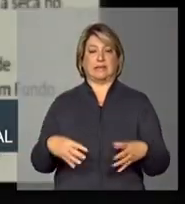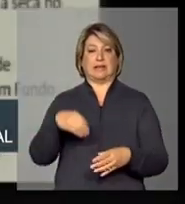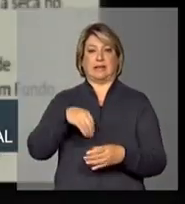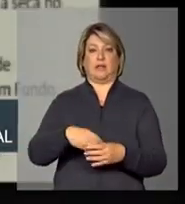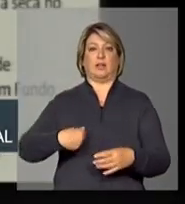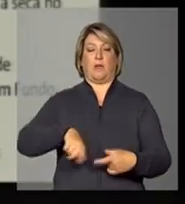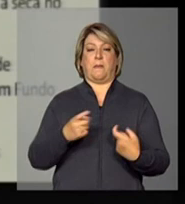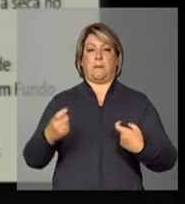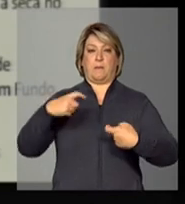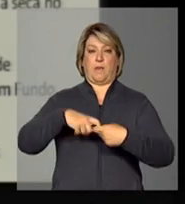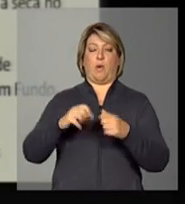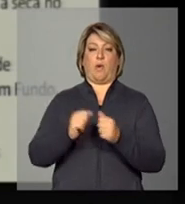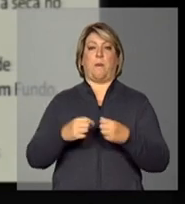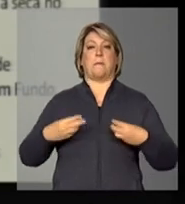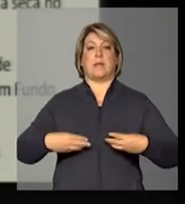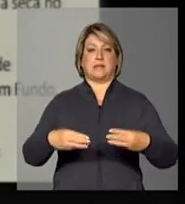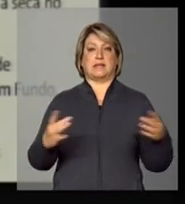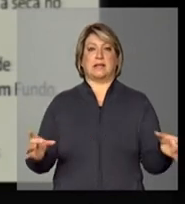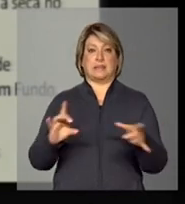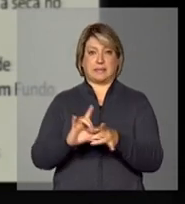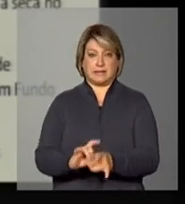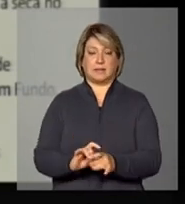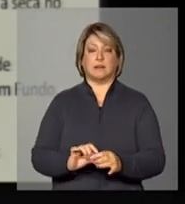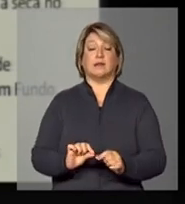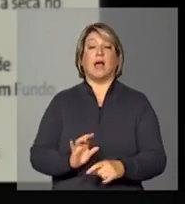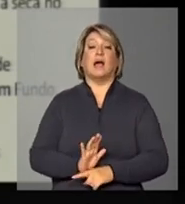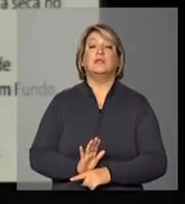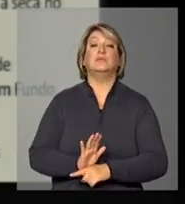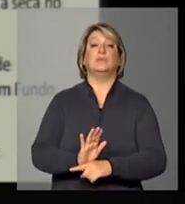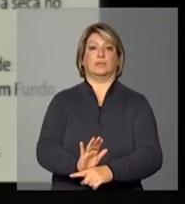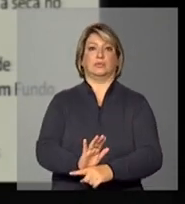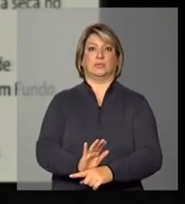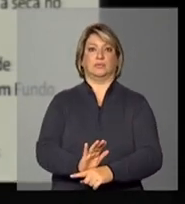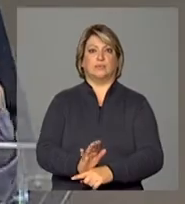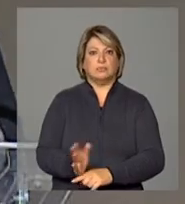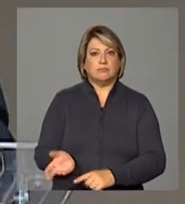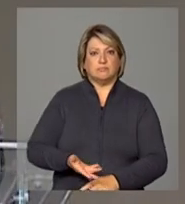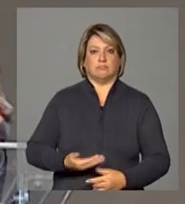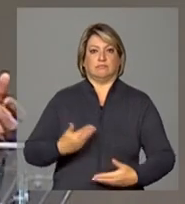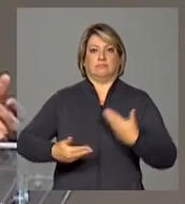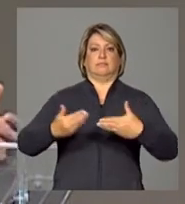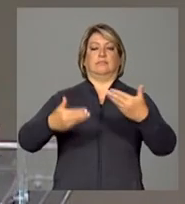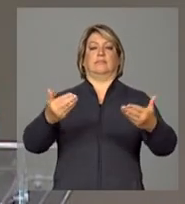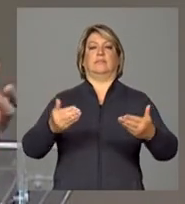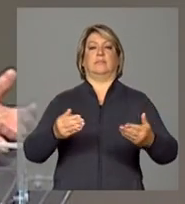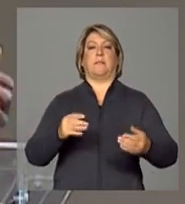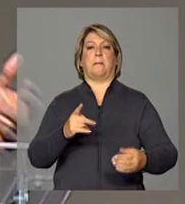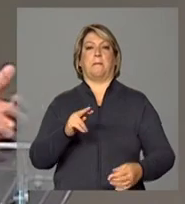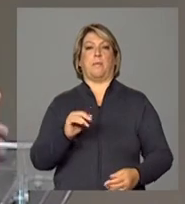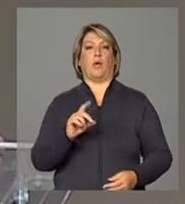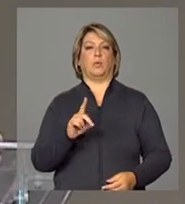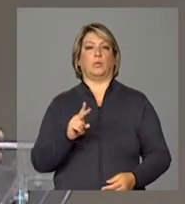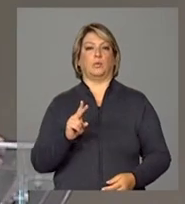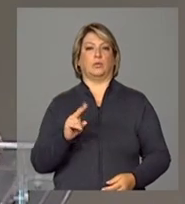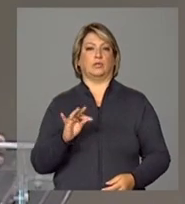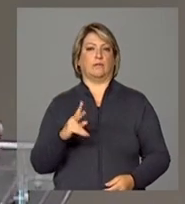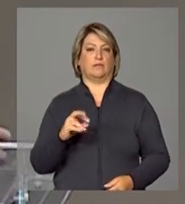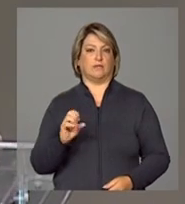parceria com o ministério da integração em ajudar a dinamizar arranjos produtivos que possam